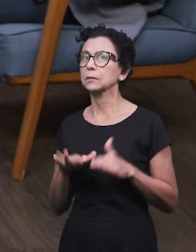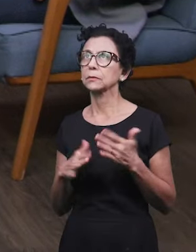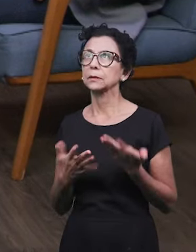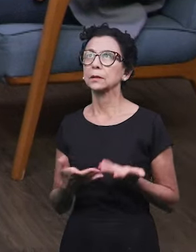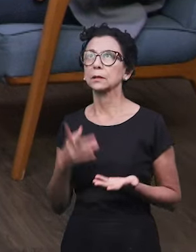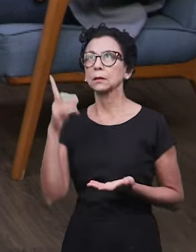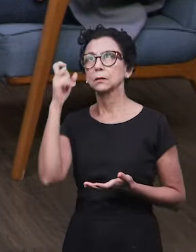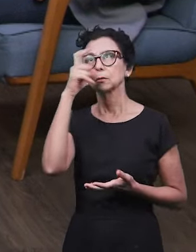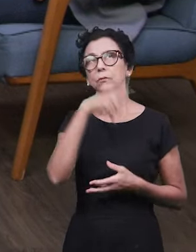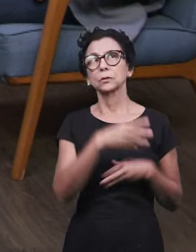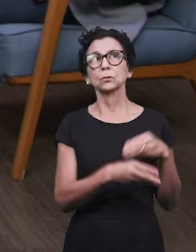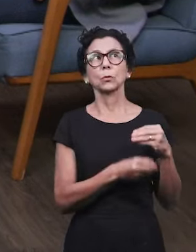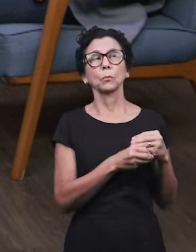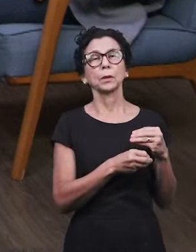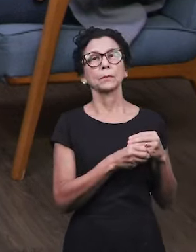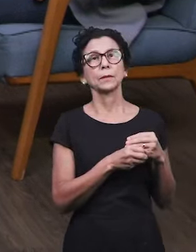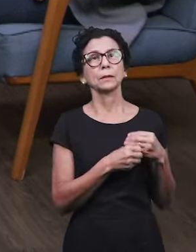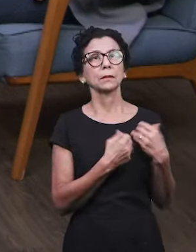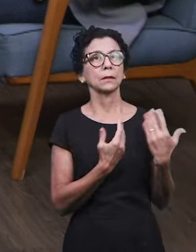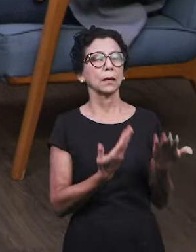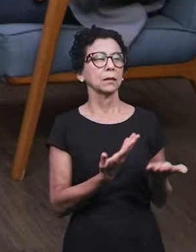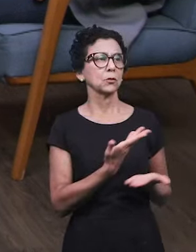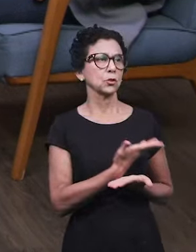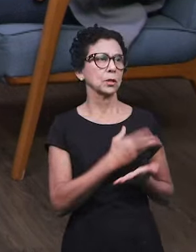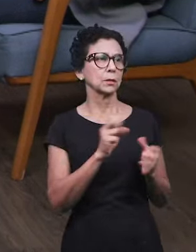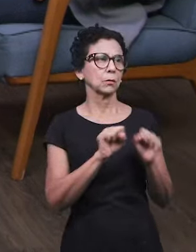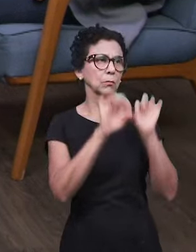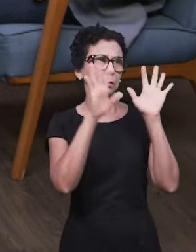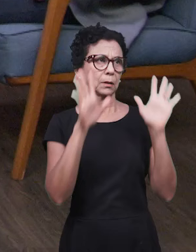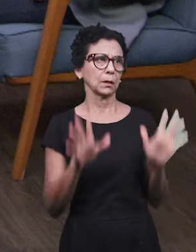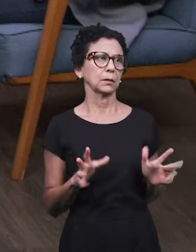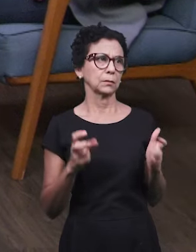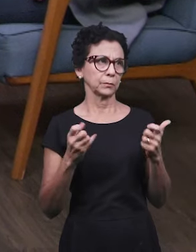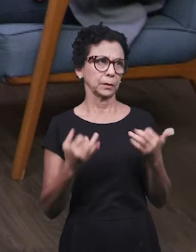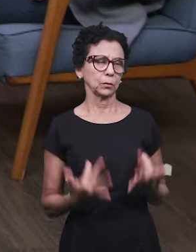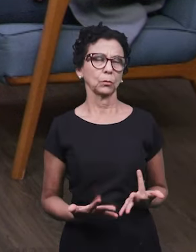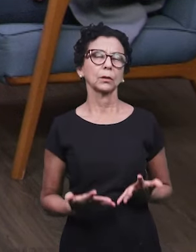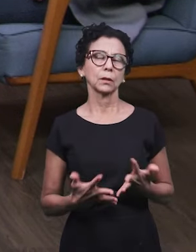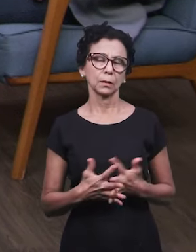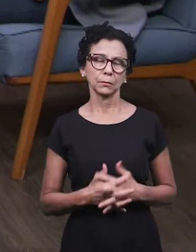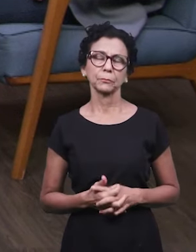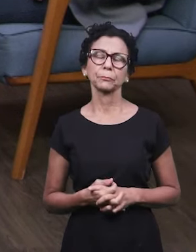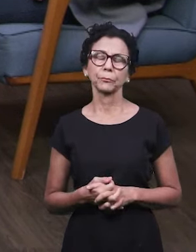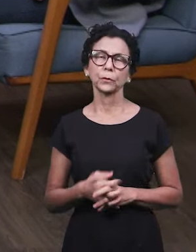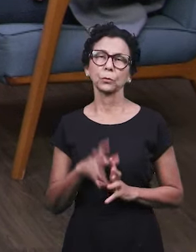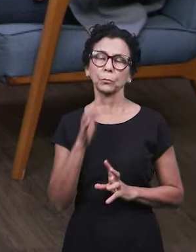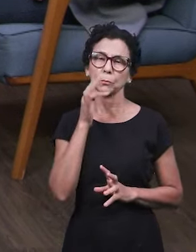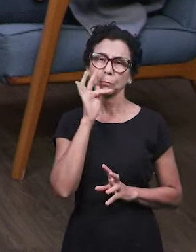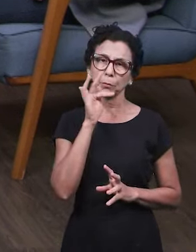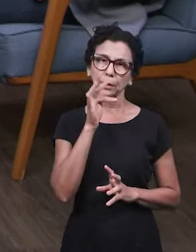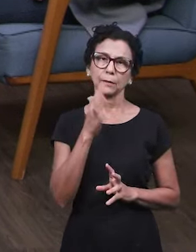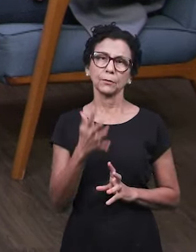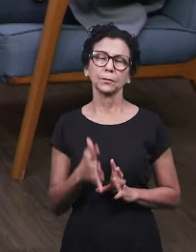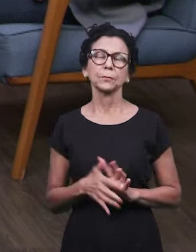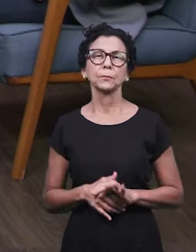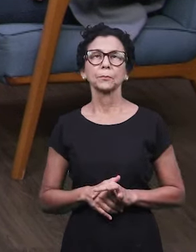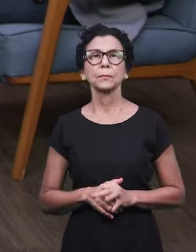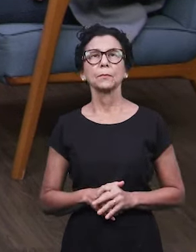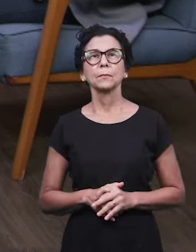complementar algo que foi dito de forma já tão completa aqui pelos companheiros, em relação à questão do breve.